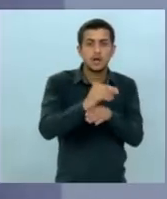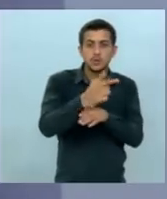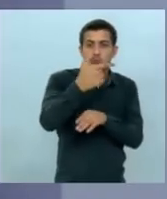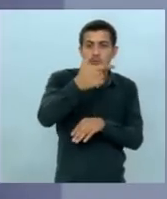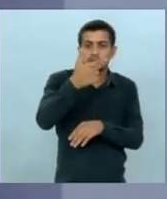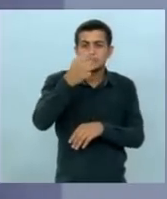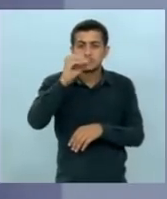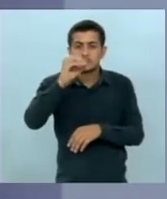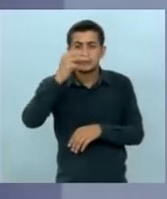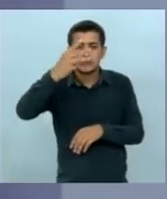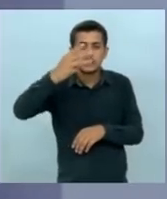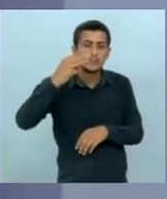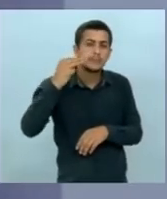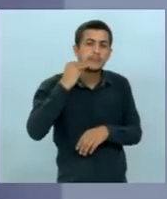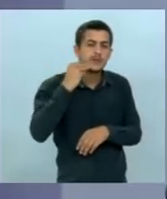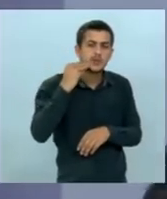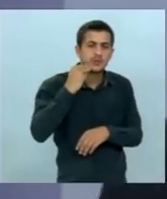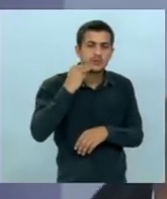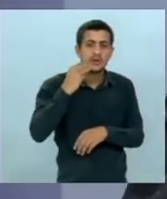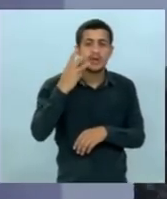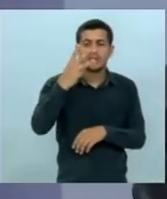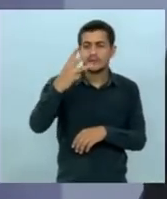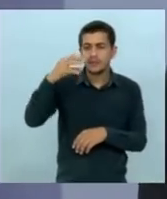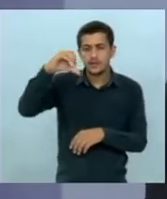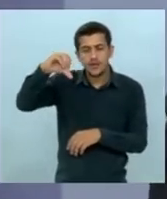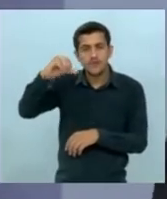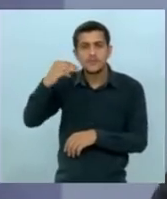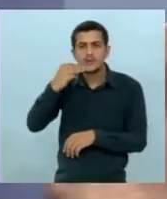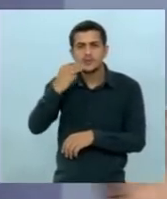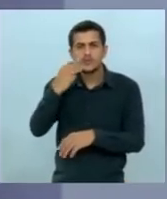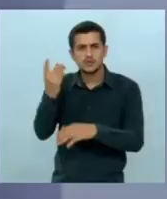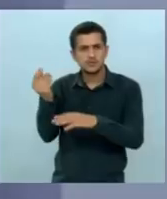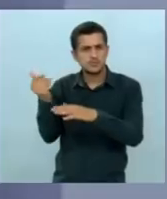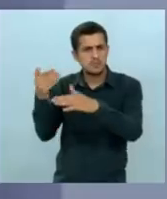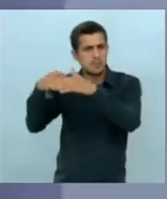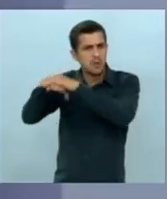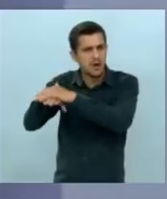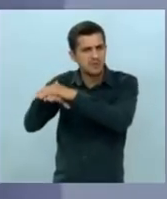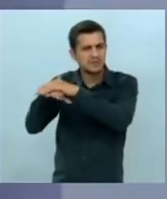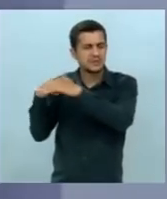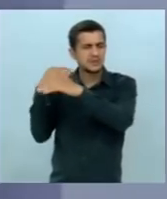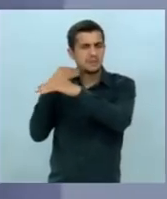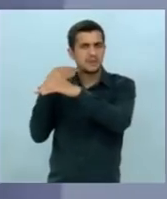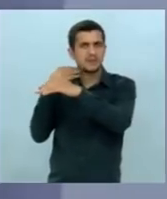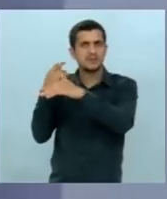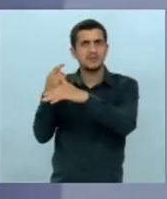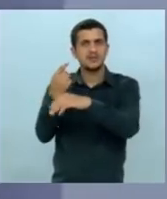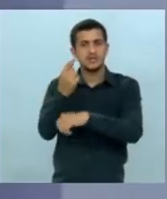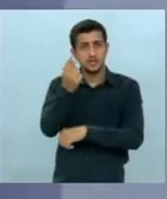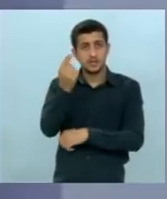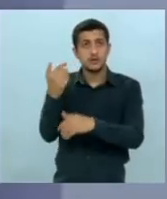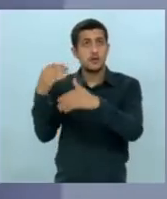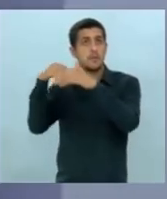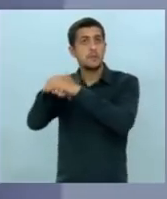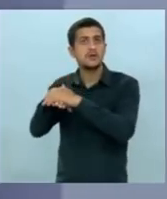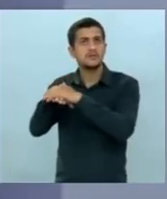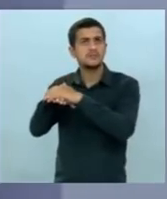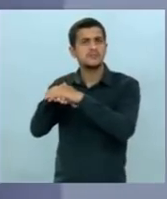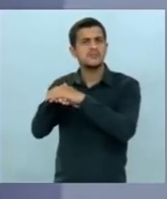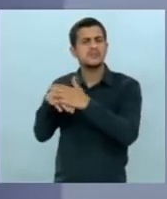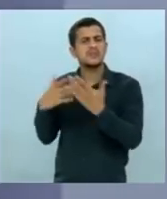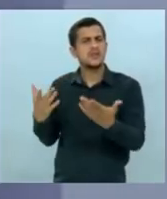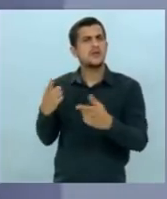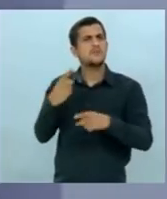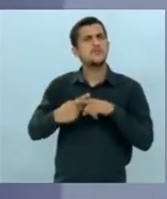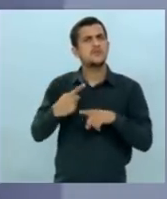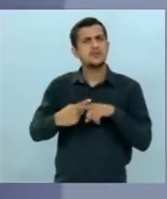deixou 39 e que está guardado numa conta aquele dia você perguntou eu estou te respondendo está numa conta guardada e por que que